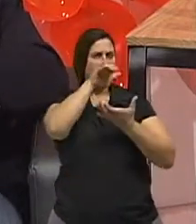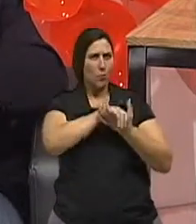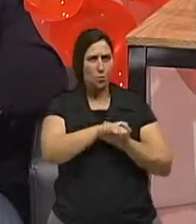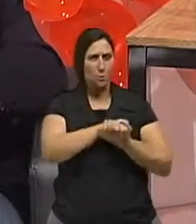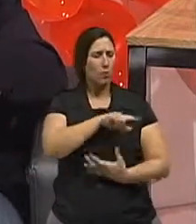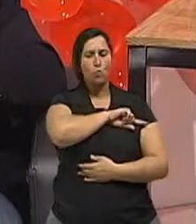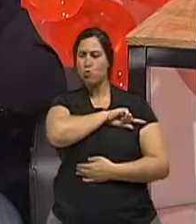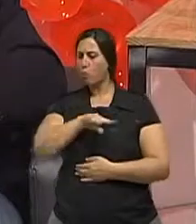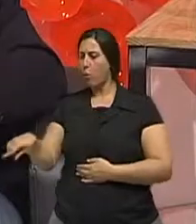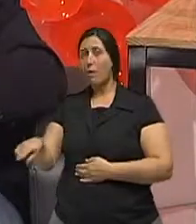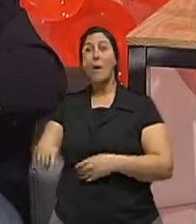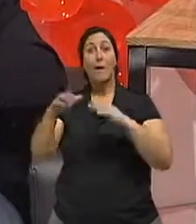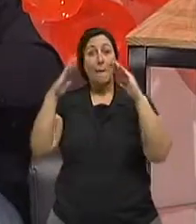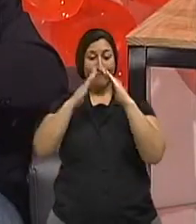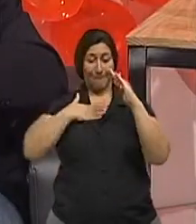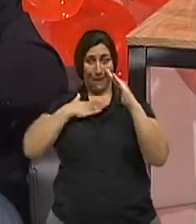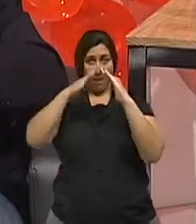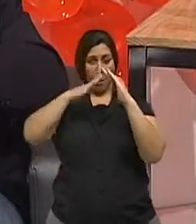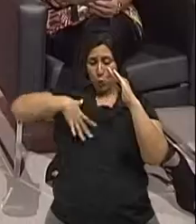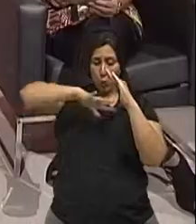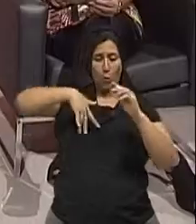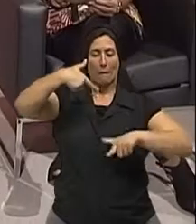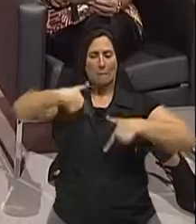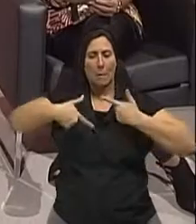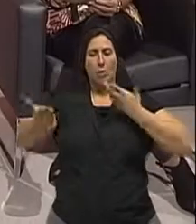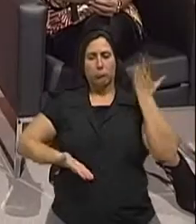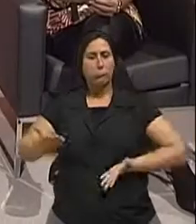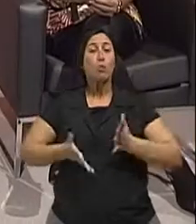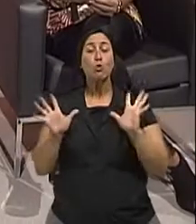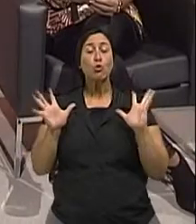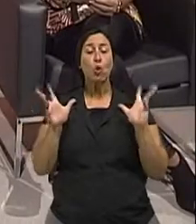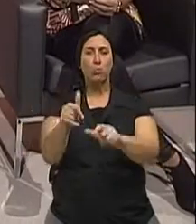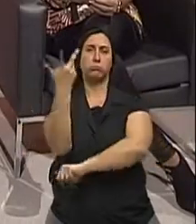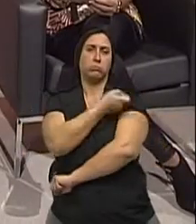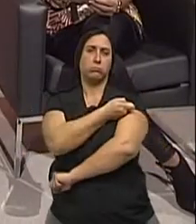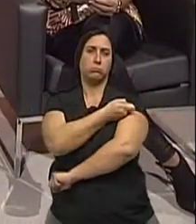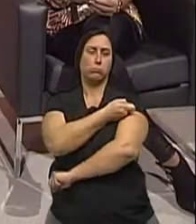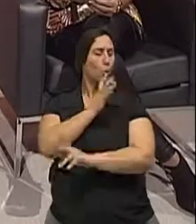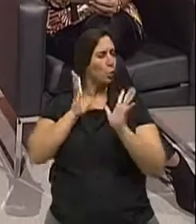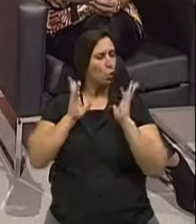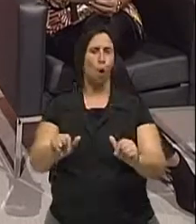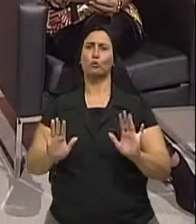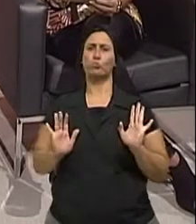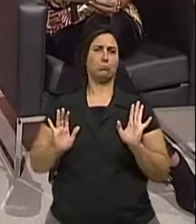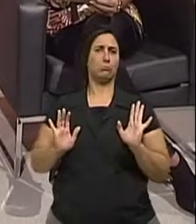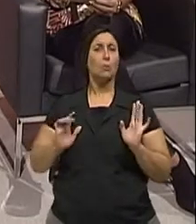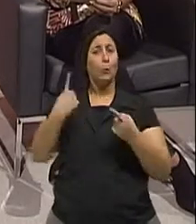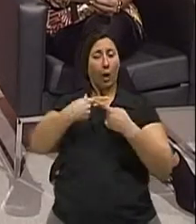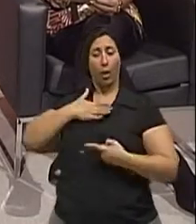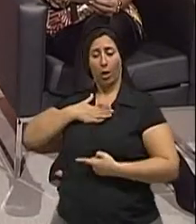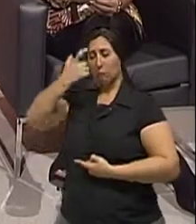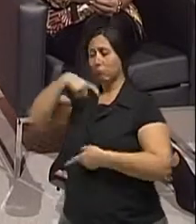que trabalham na minha casa, são vacinadas. Ou seja, aquele reduto familiar está imunizado. Está imunizado. Isso é